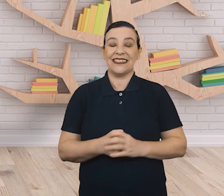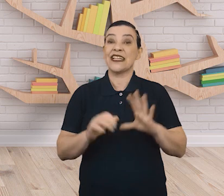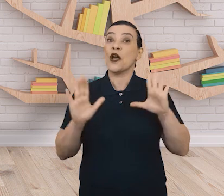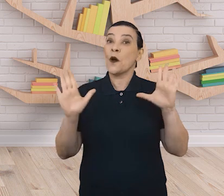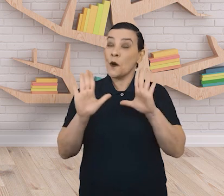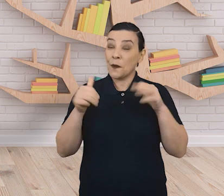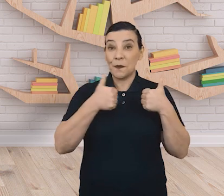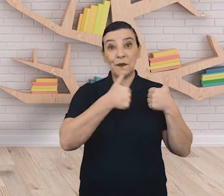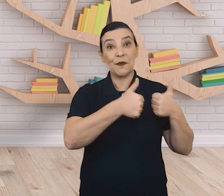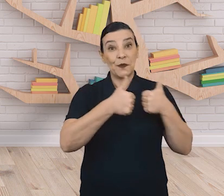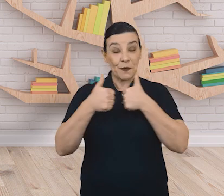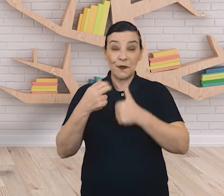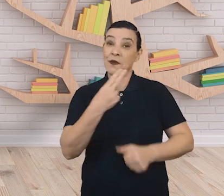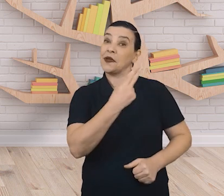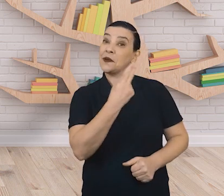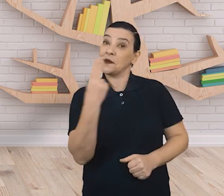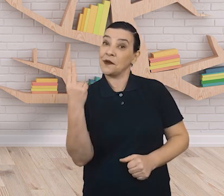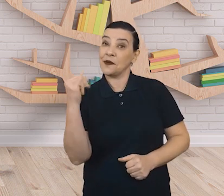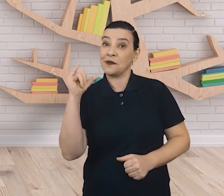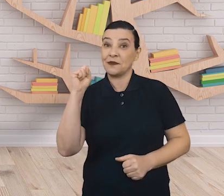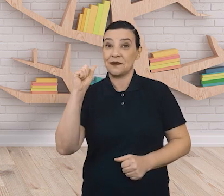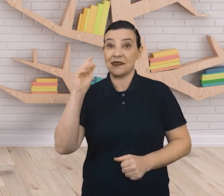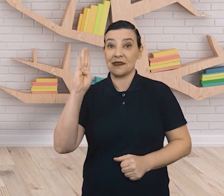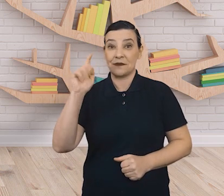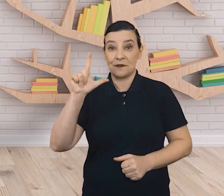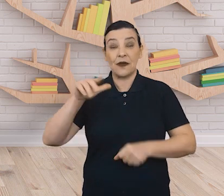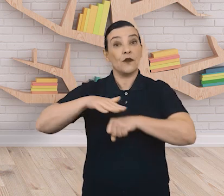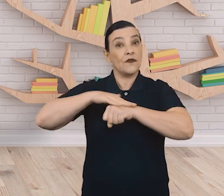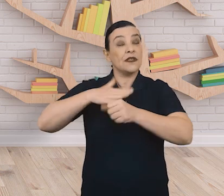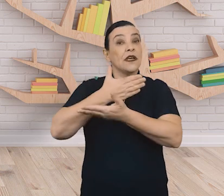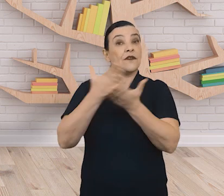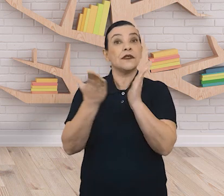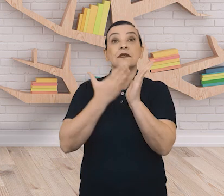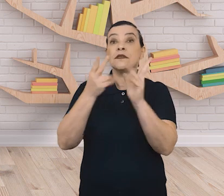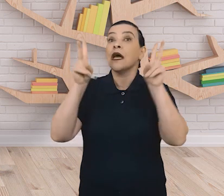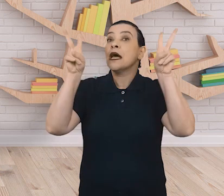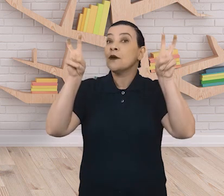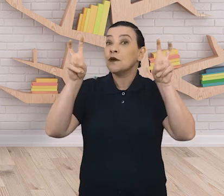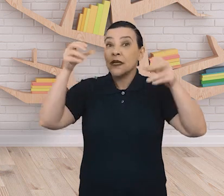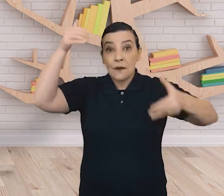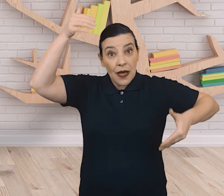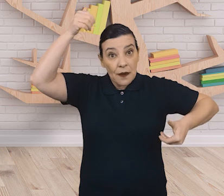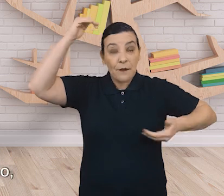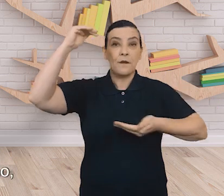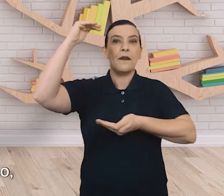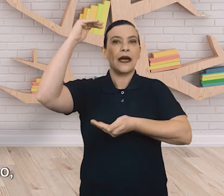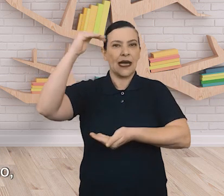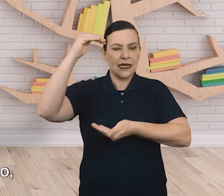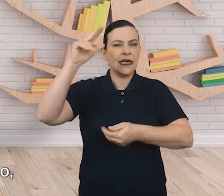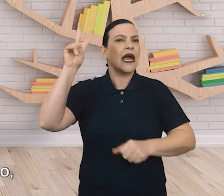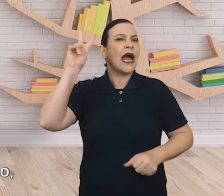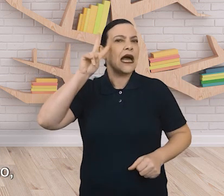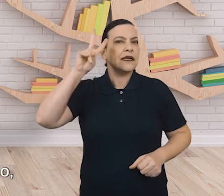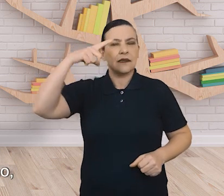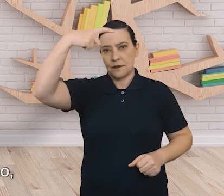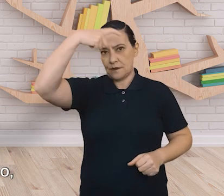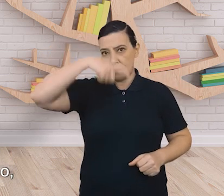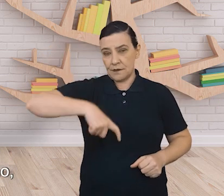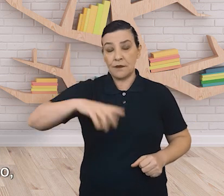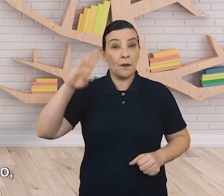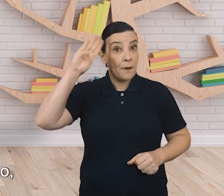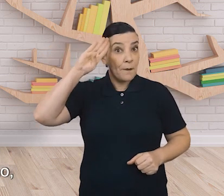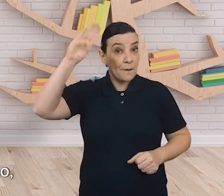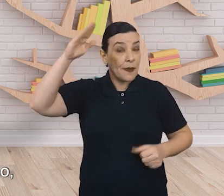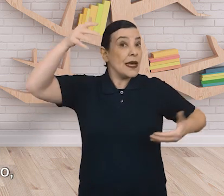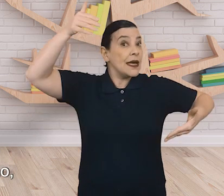Olá, tudo bem? Eu sou a Isabel e vou conversar com você sobre a obra Macaquinho. A história tem como personagem